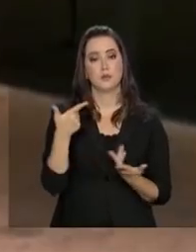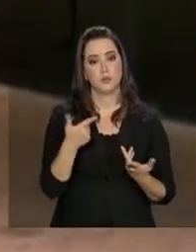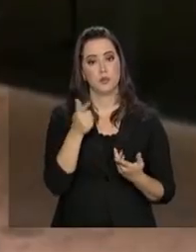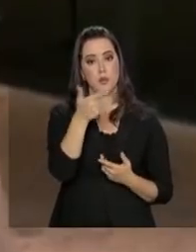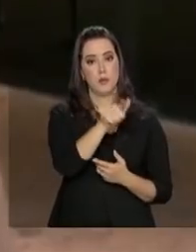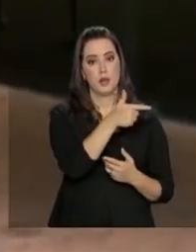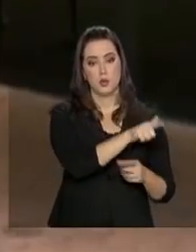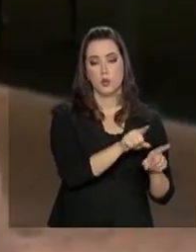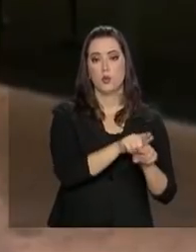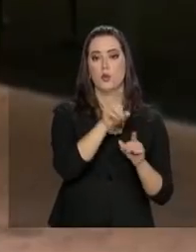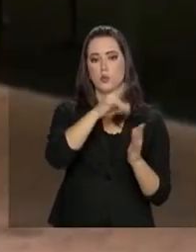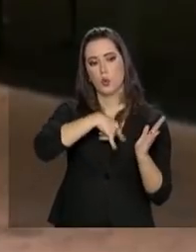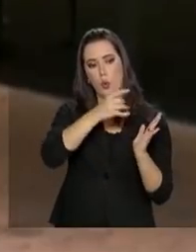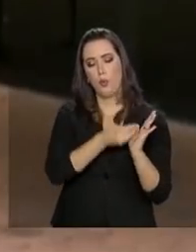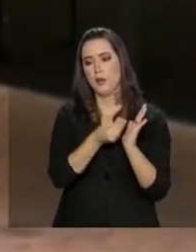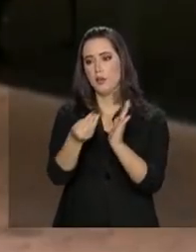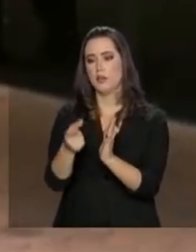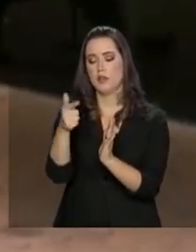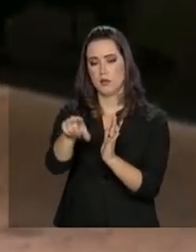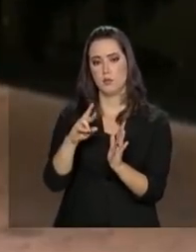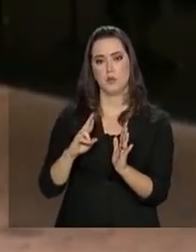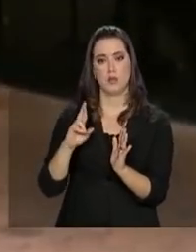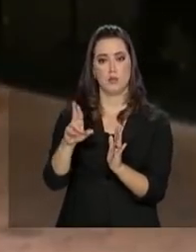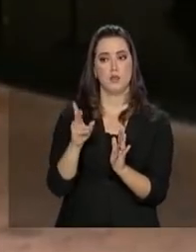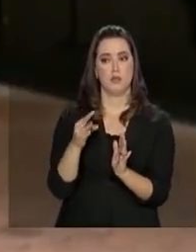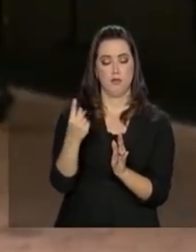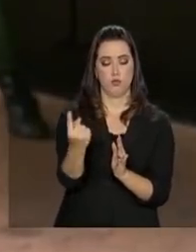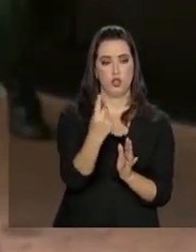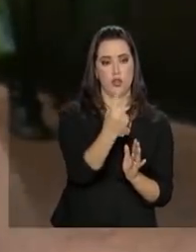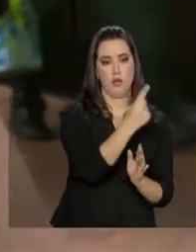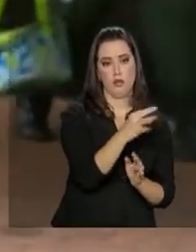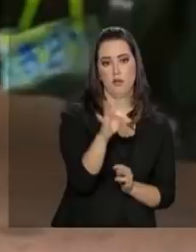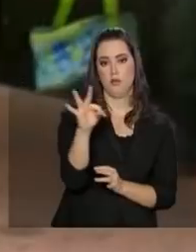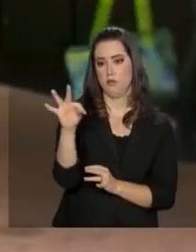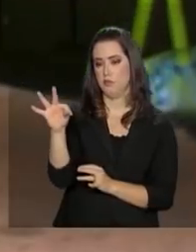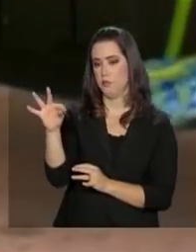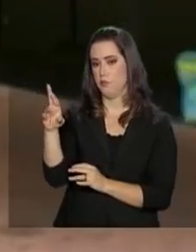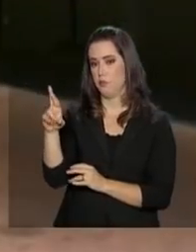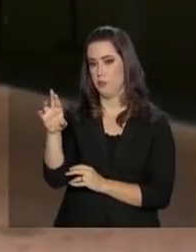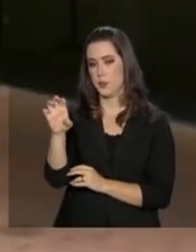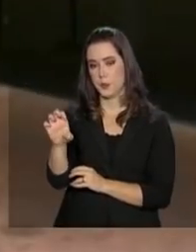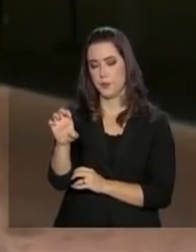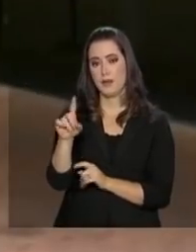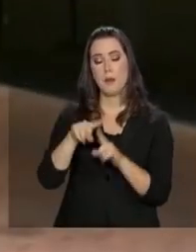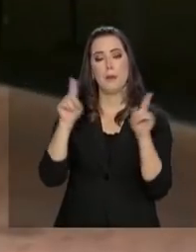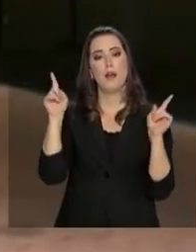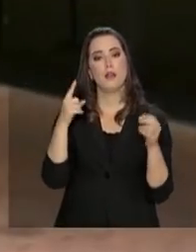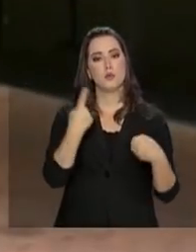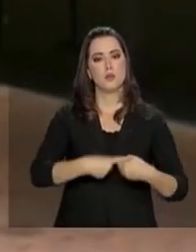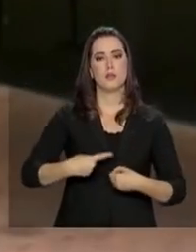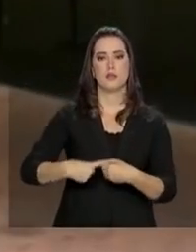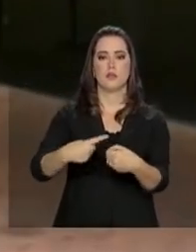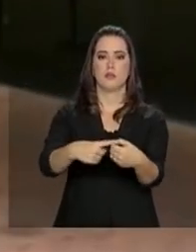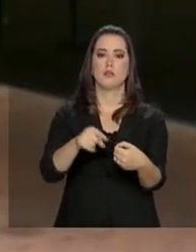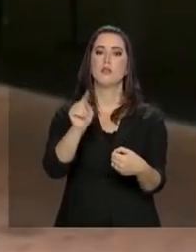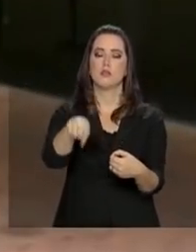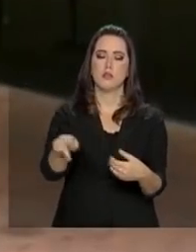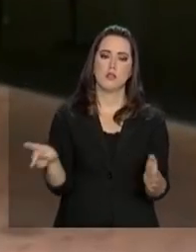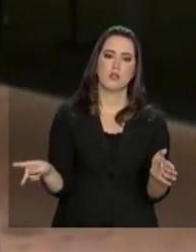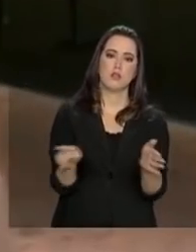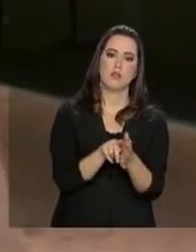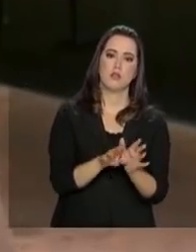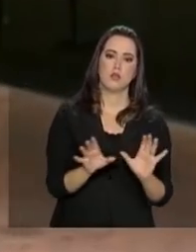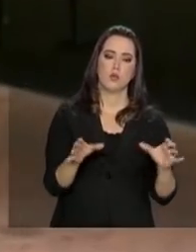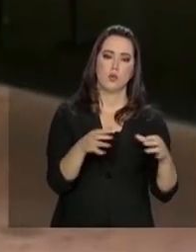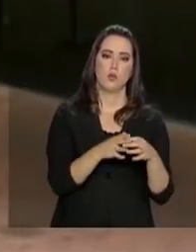diploma é de responsabilidade dos tribunais regionais eleitorais. Já nas eleições municipais, a competência é